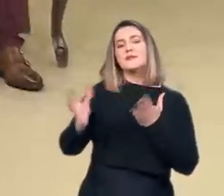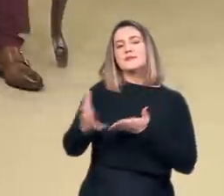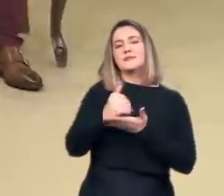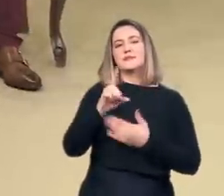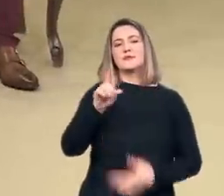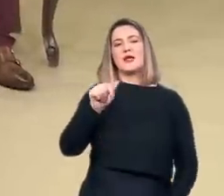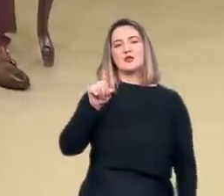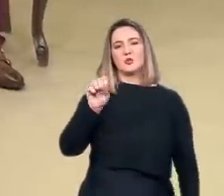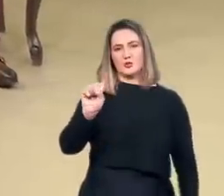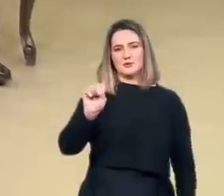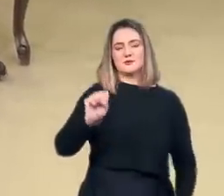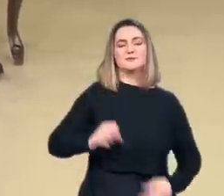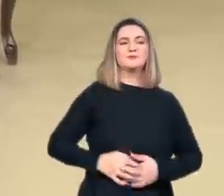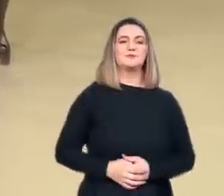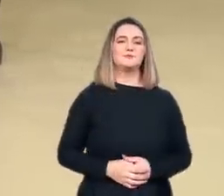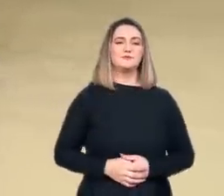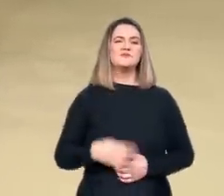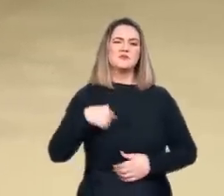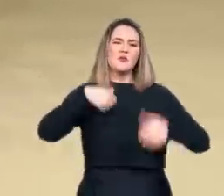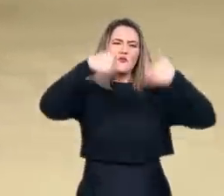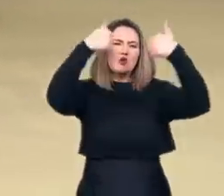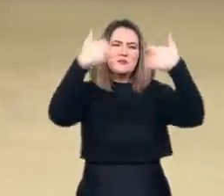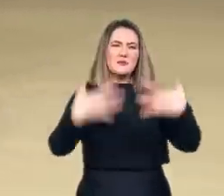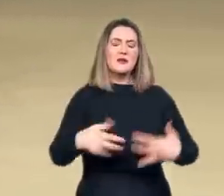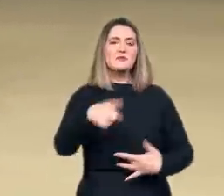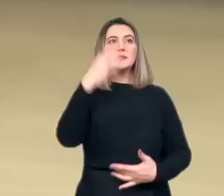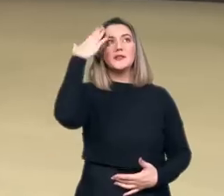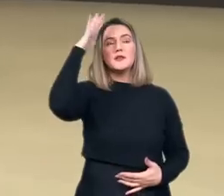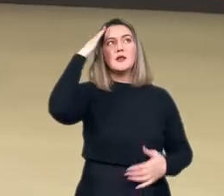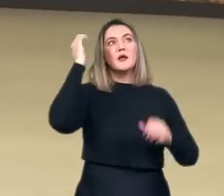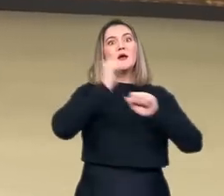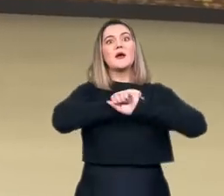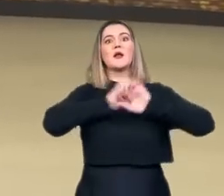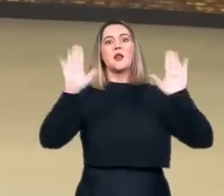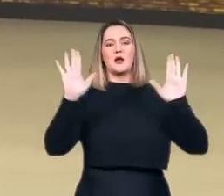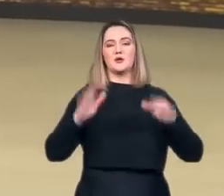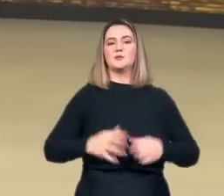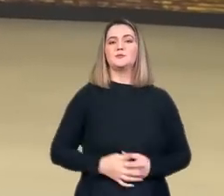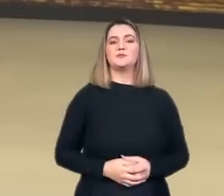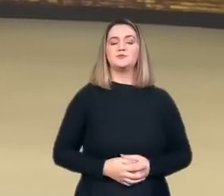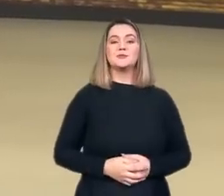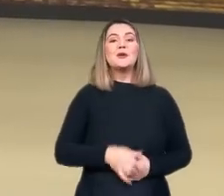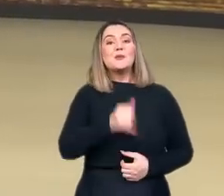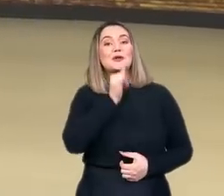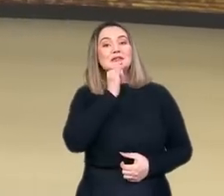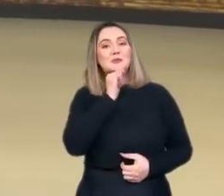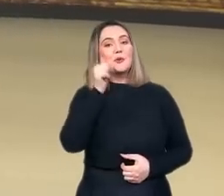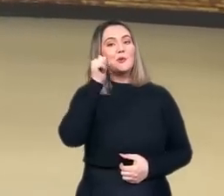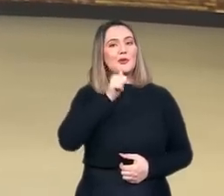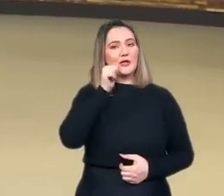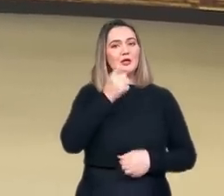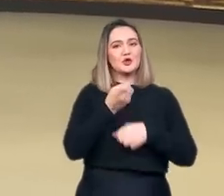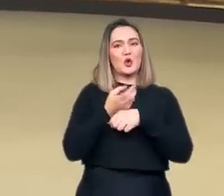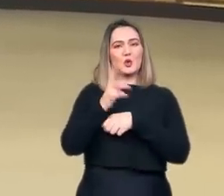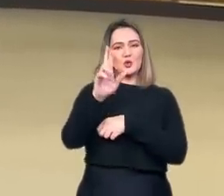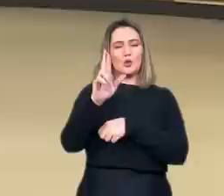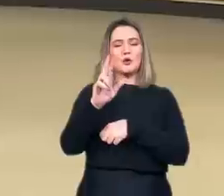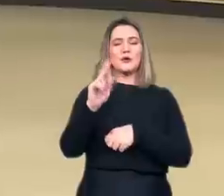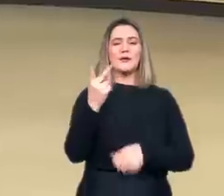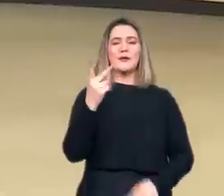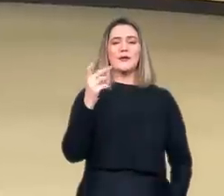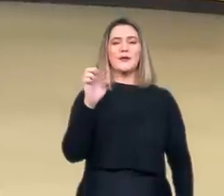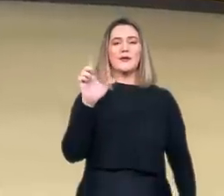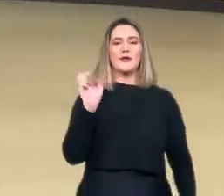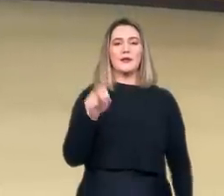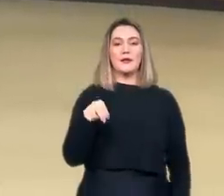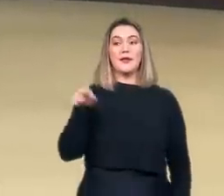isso para você de uma maneira mais clara, mais tranquila. De acordo com a doutora Anne Schulte, que há anos pesquisa